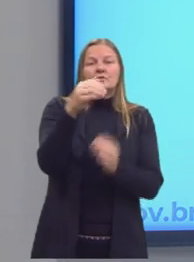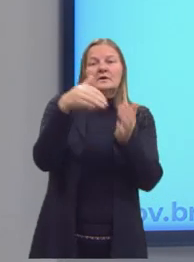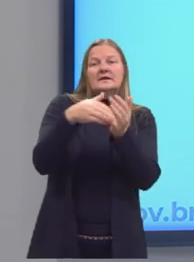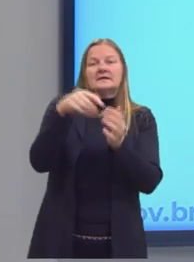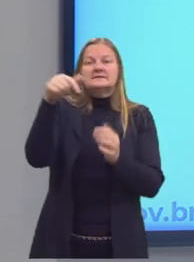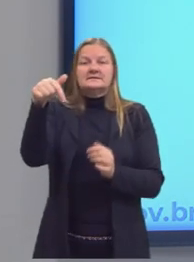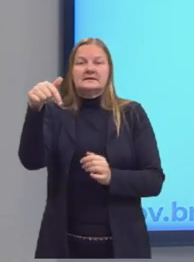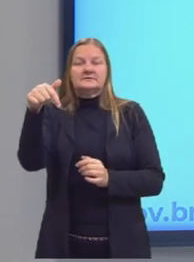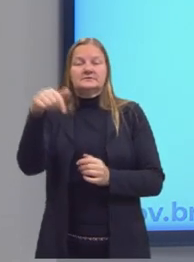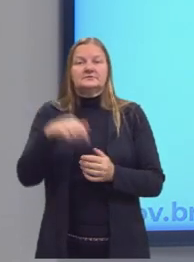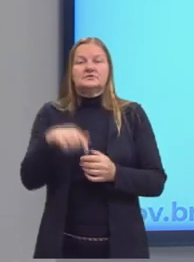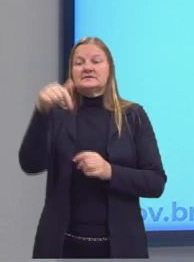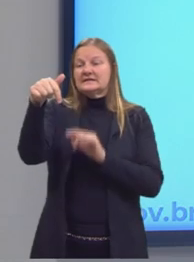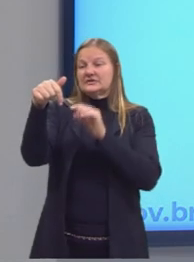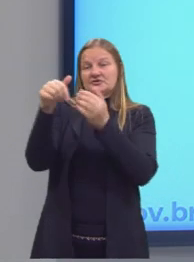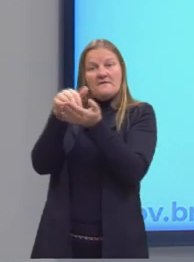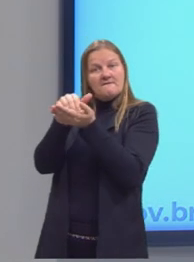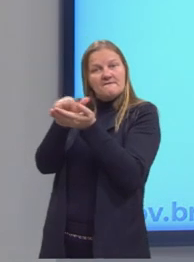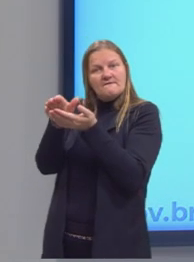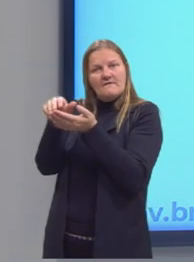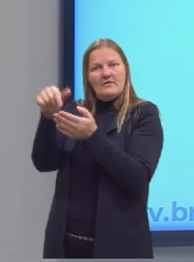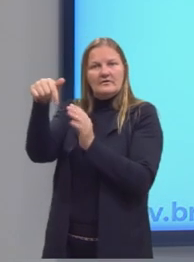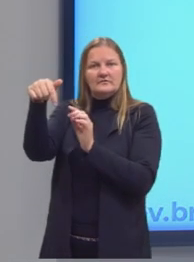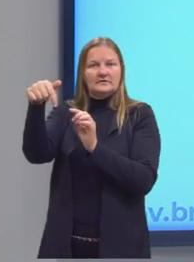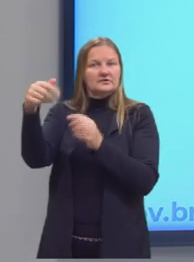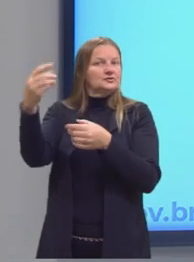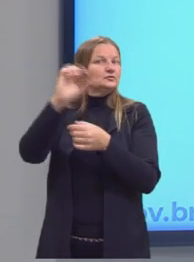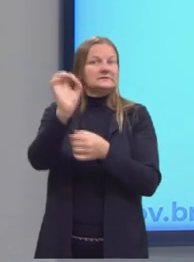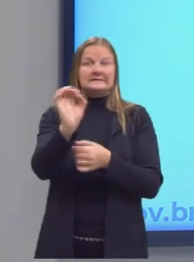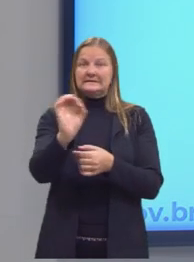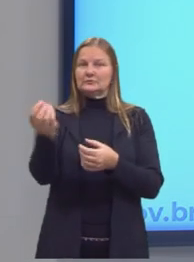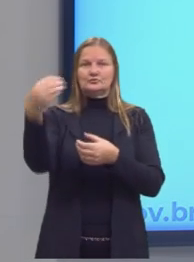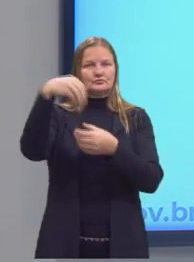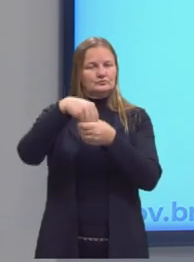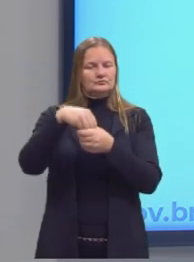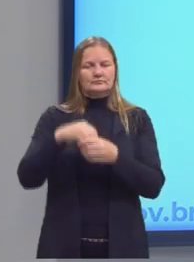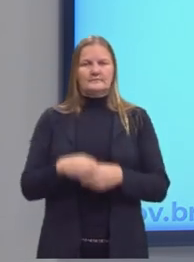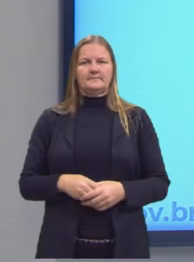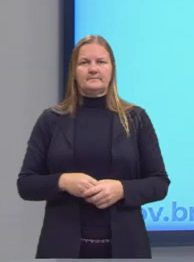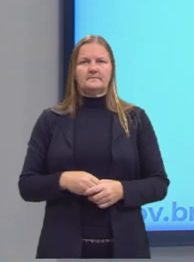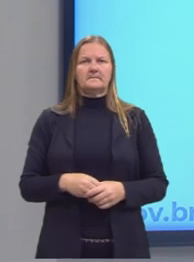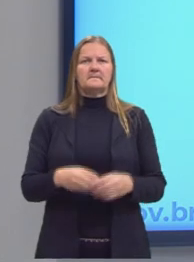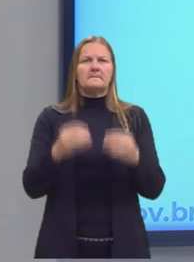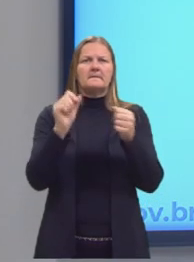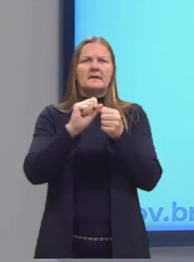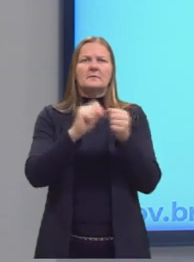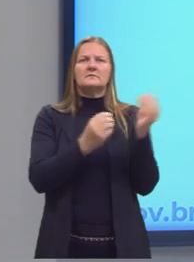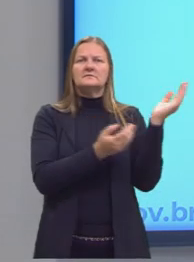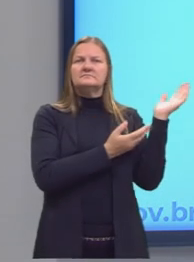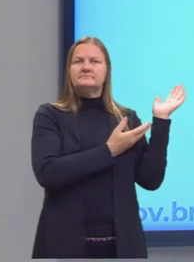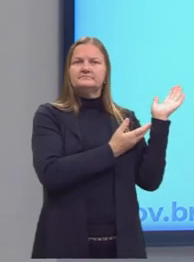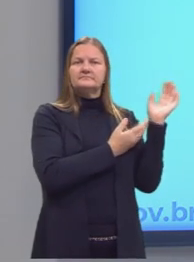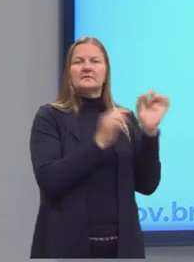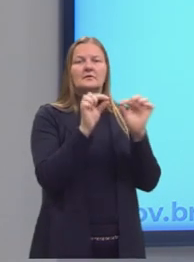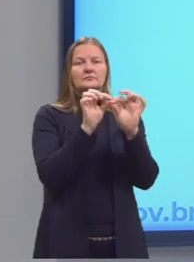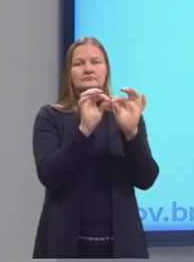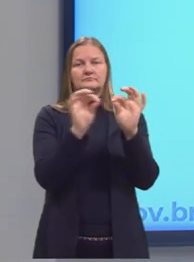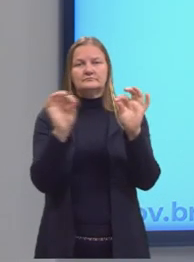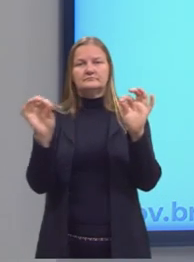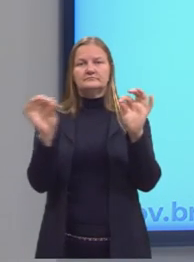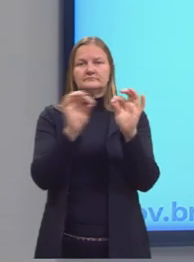sem que o 7 esteja incluso nessa descrição. Então, nós temos a reta,